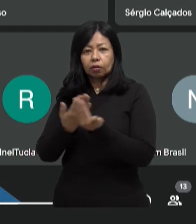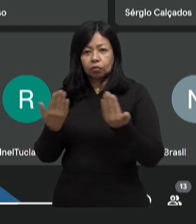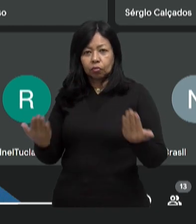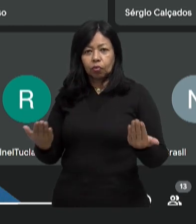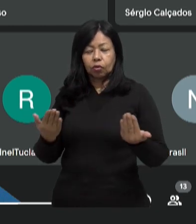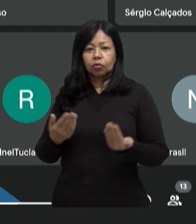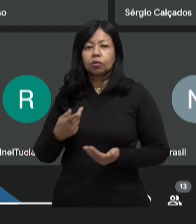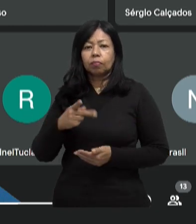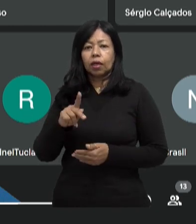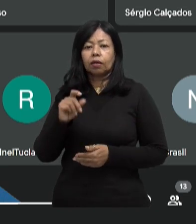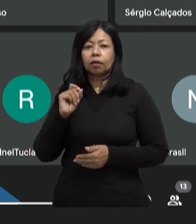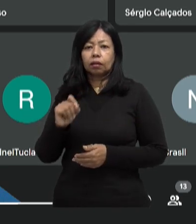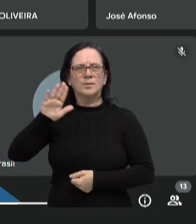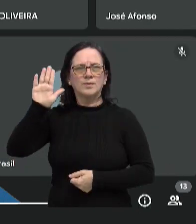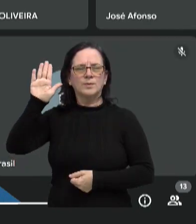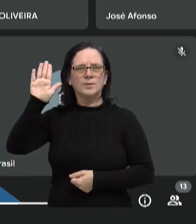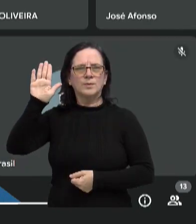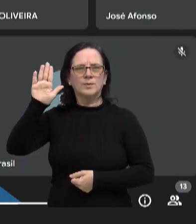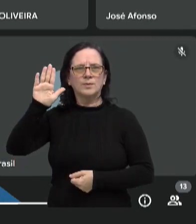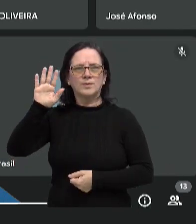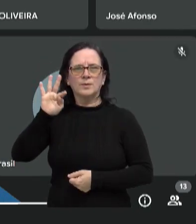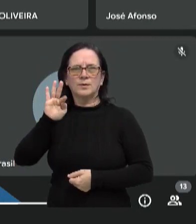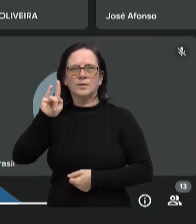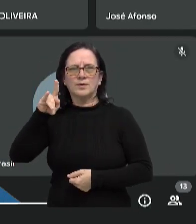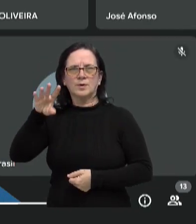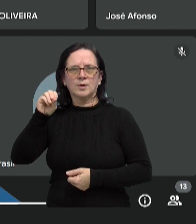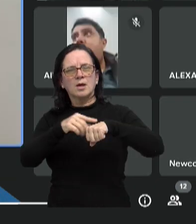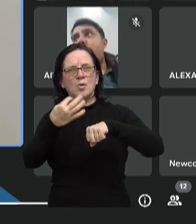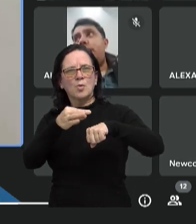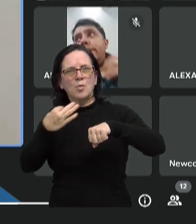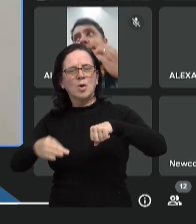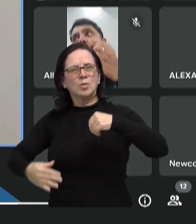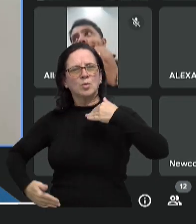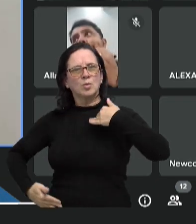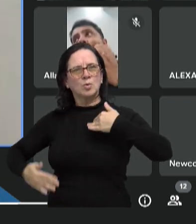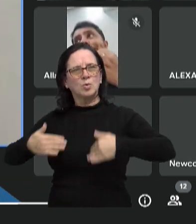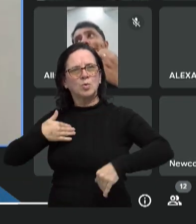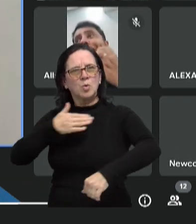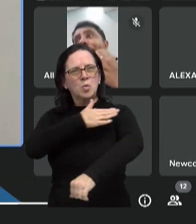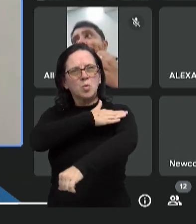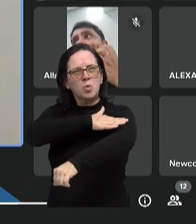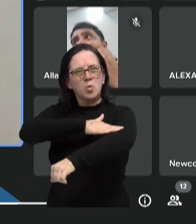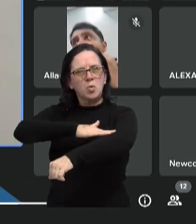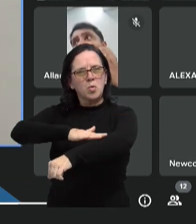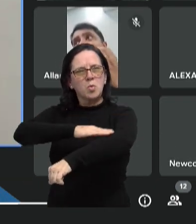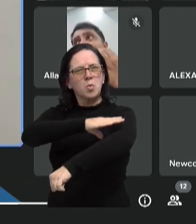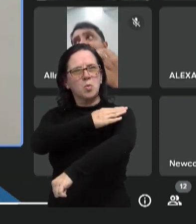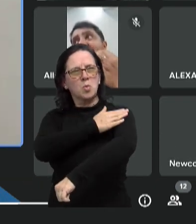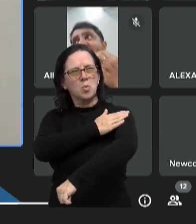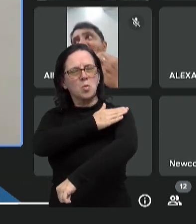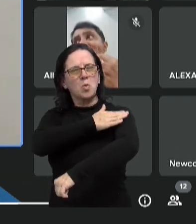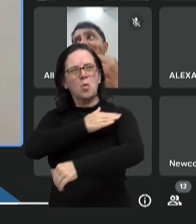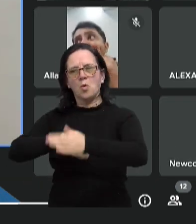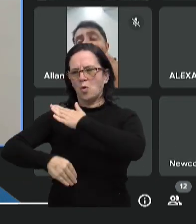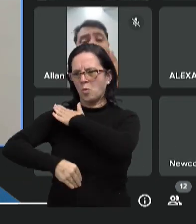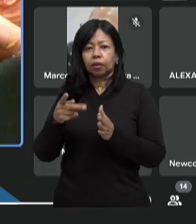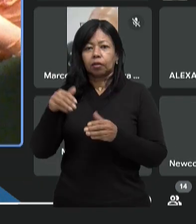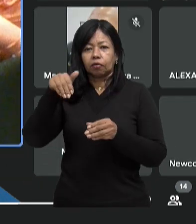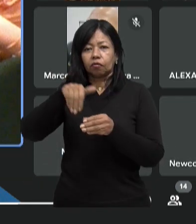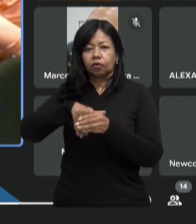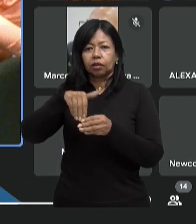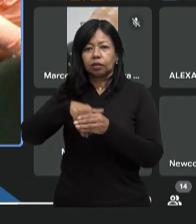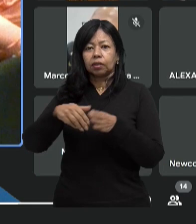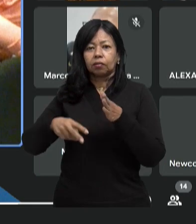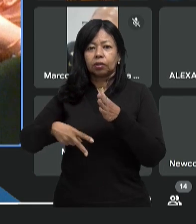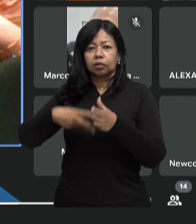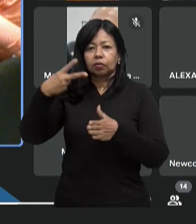a ordem do dia. Com a aprovação, o presidente colocou em votação o projeto de lei de autoria do vereador Fábio Alves Moreira, o roxinho, que